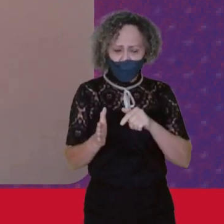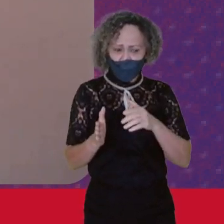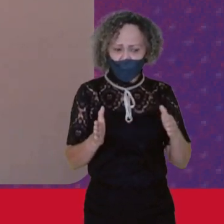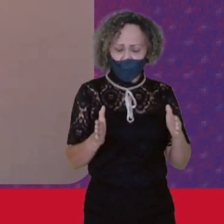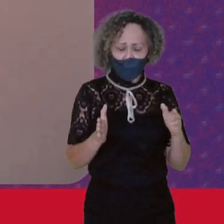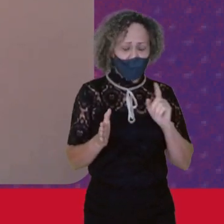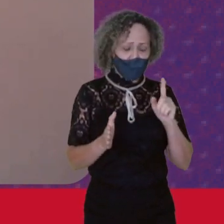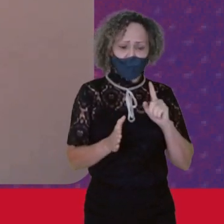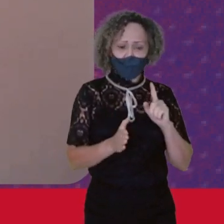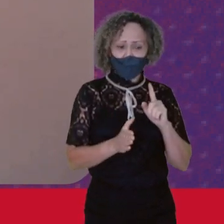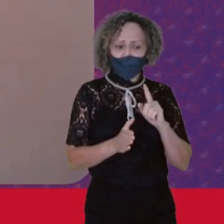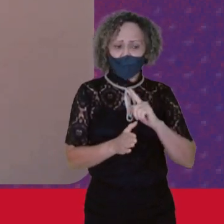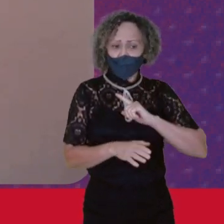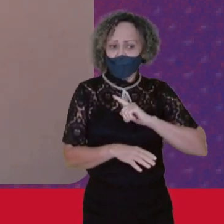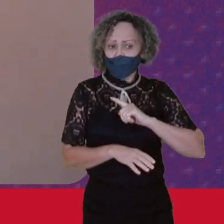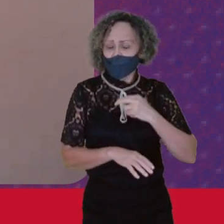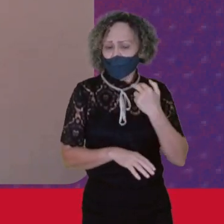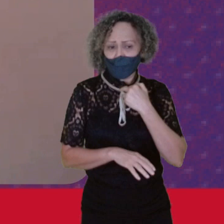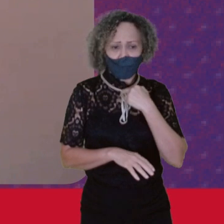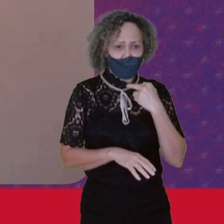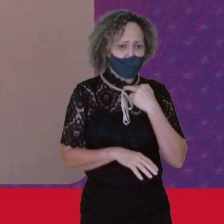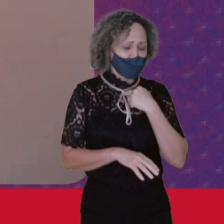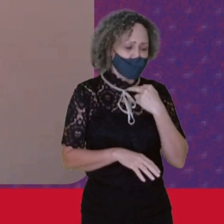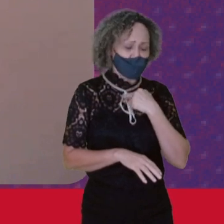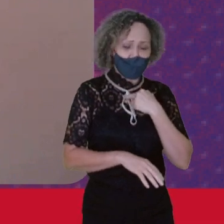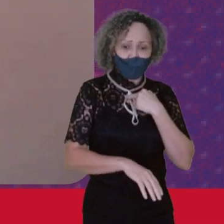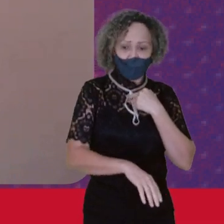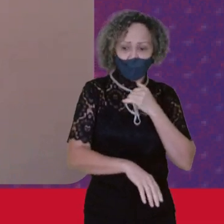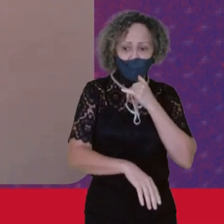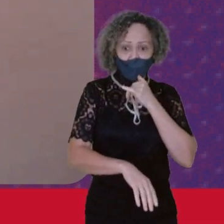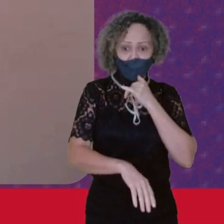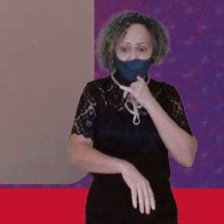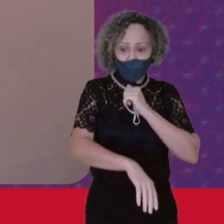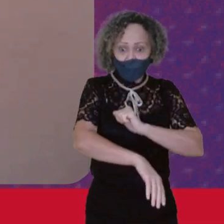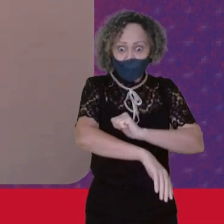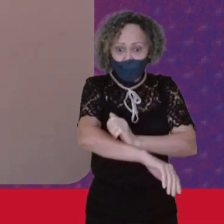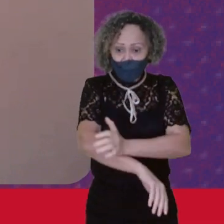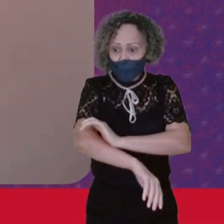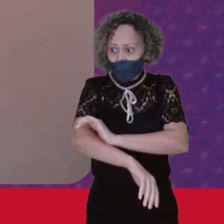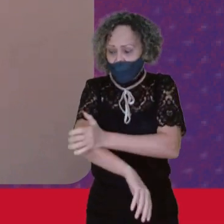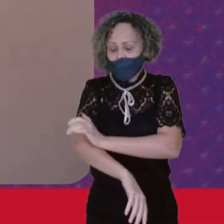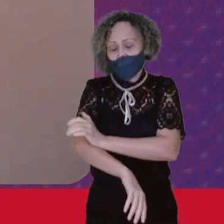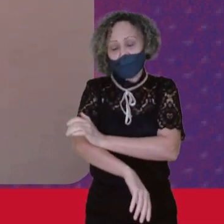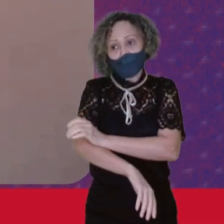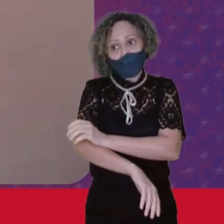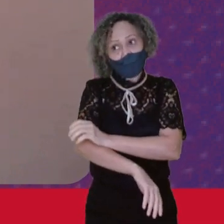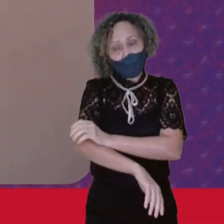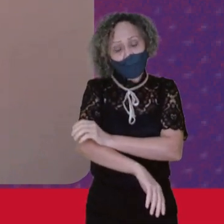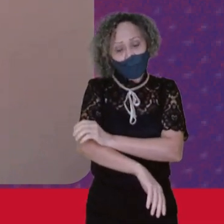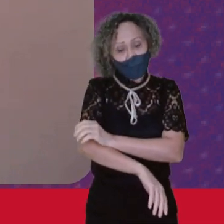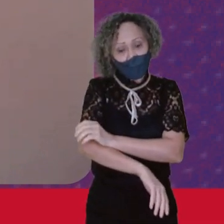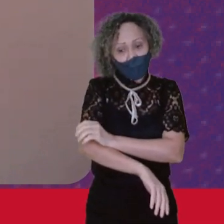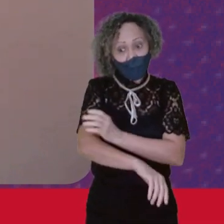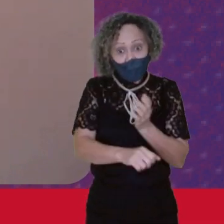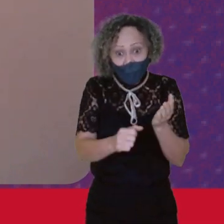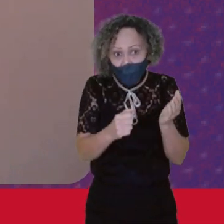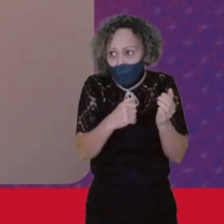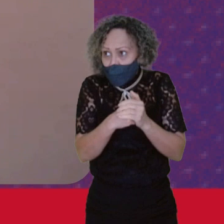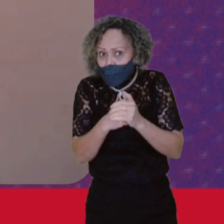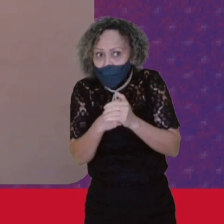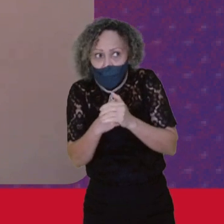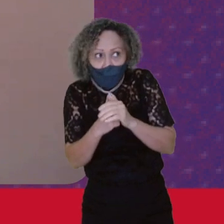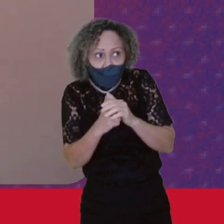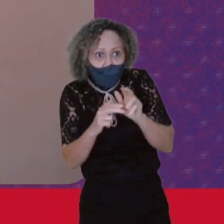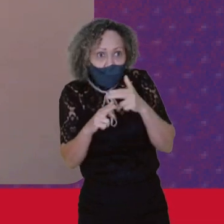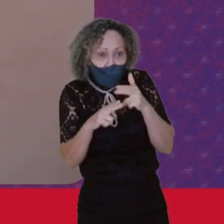racismo Que não esteja mais Tão visível Então nós temos Apesar de todas as dificuldades Uma grande oportunidade